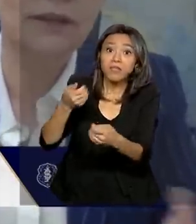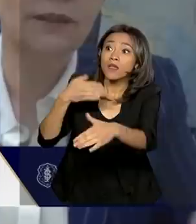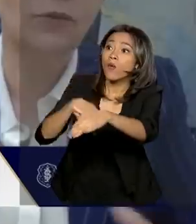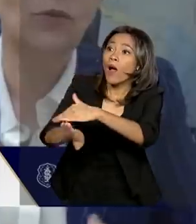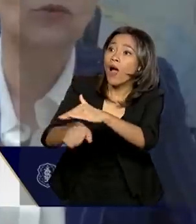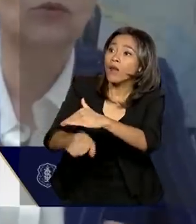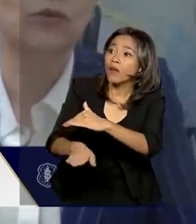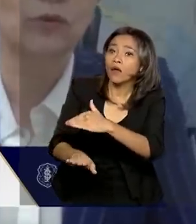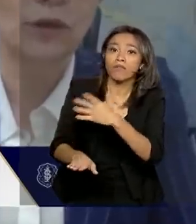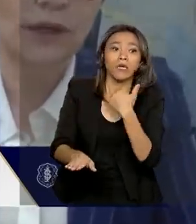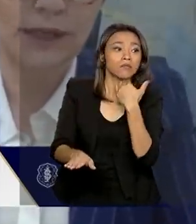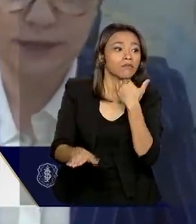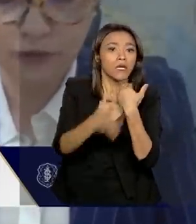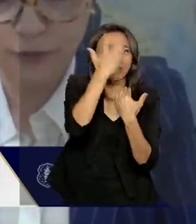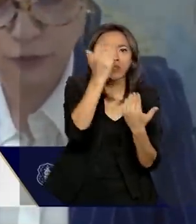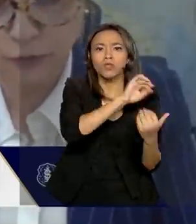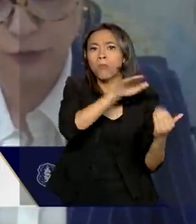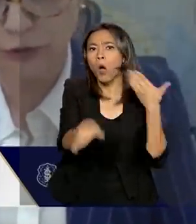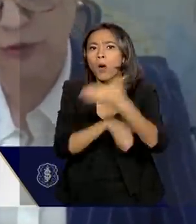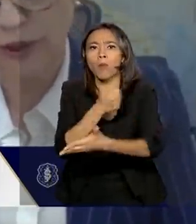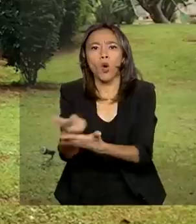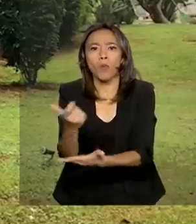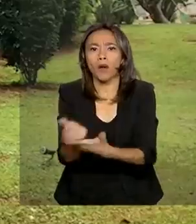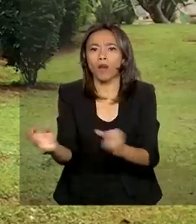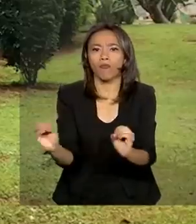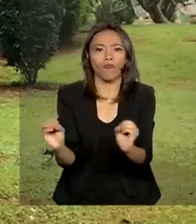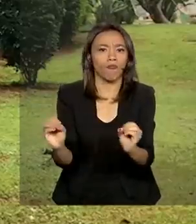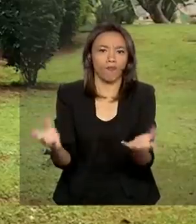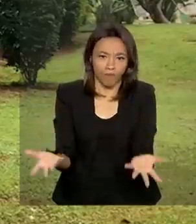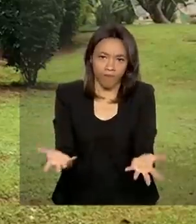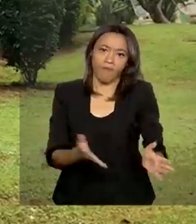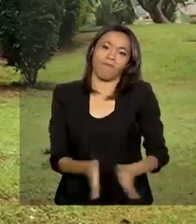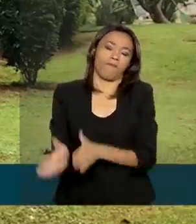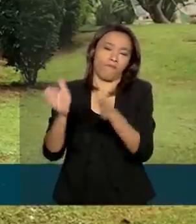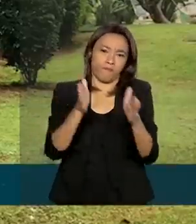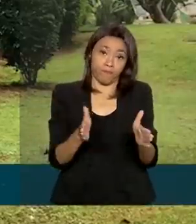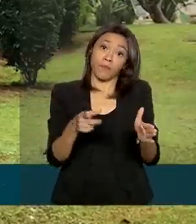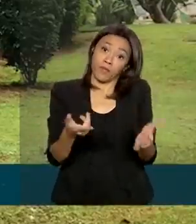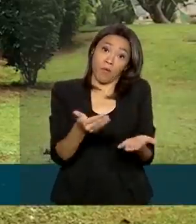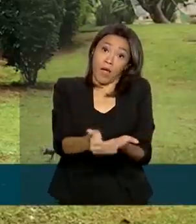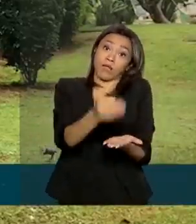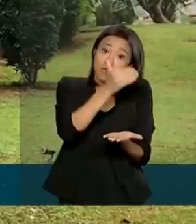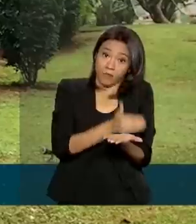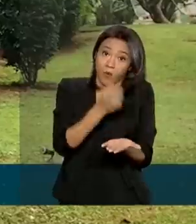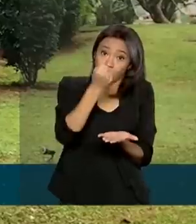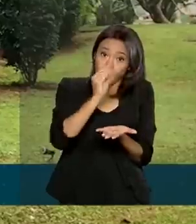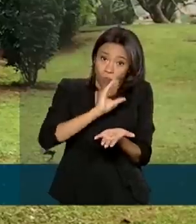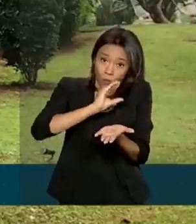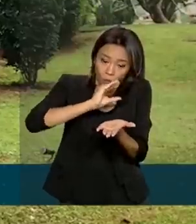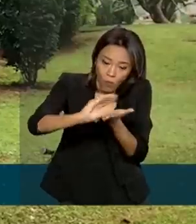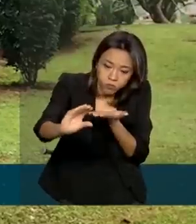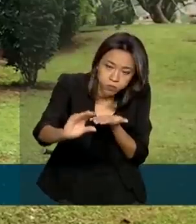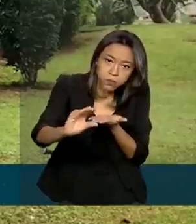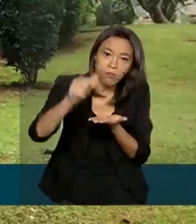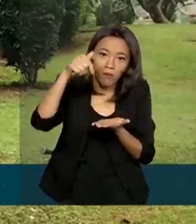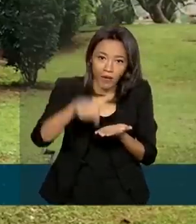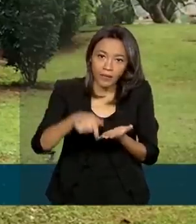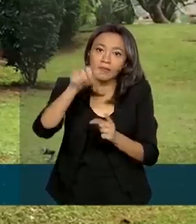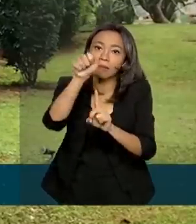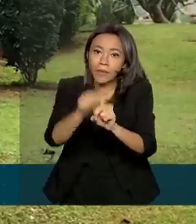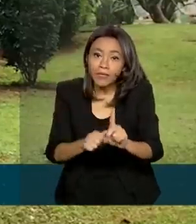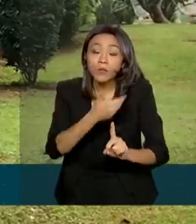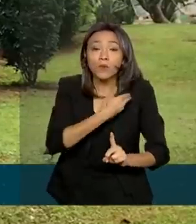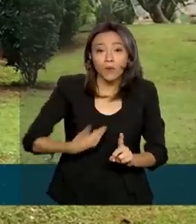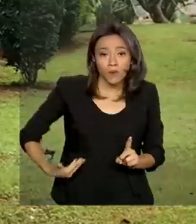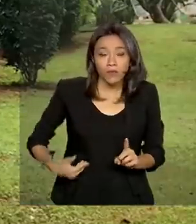porque o consumo diminuiu muito. Além da liberação antecipada do Garantia Safra neste mês, o